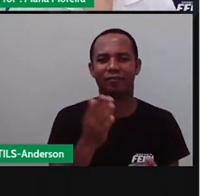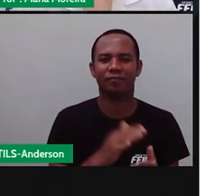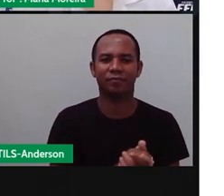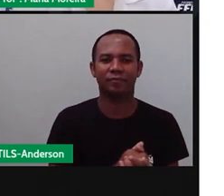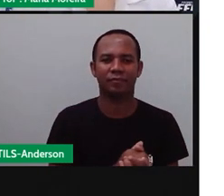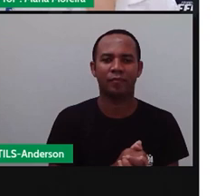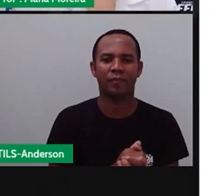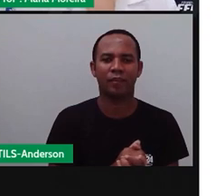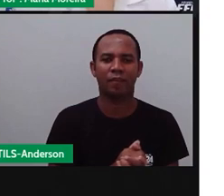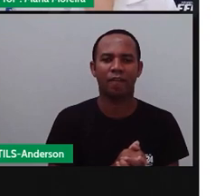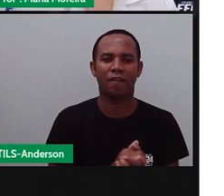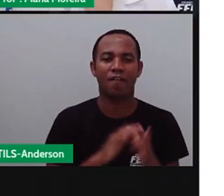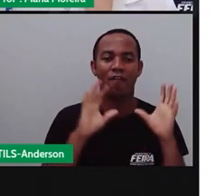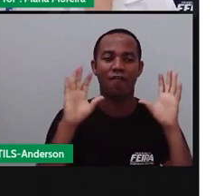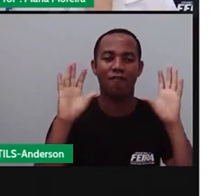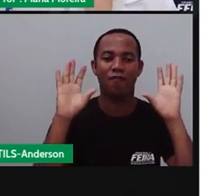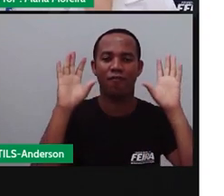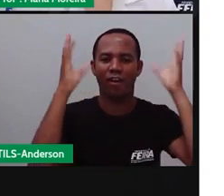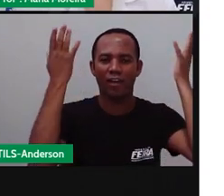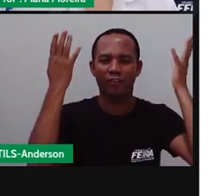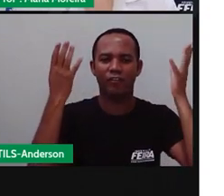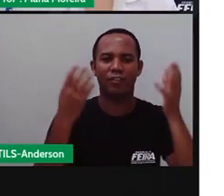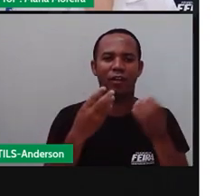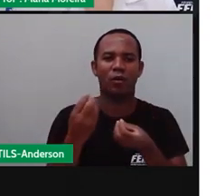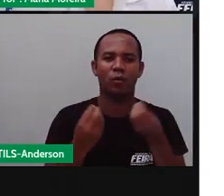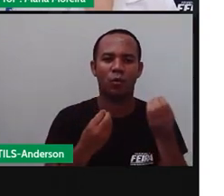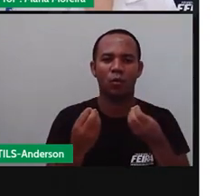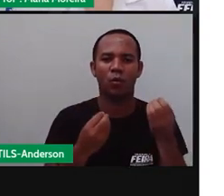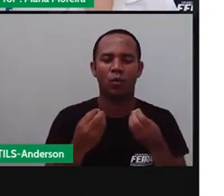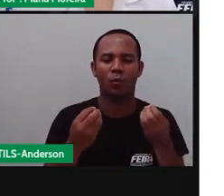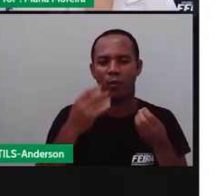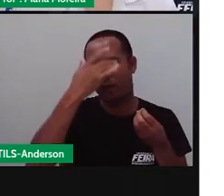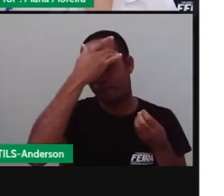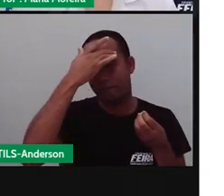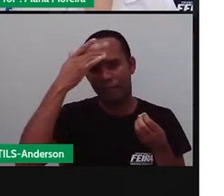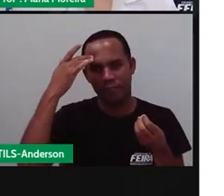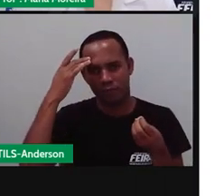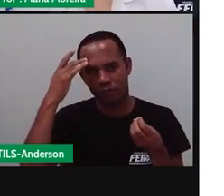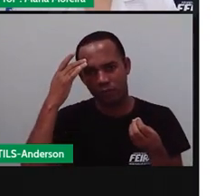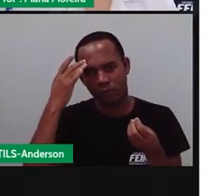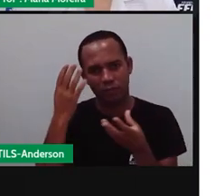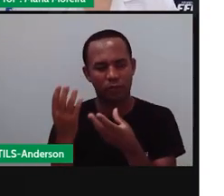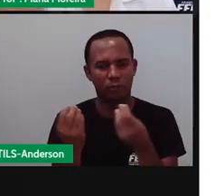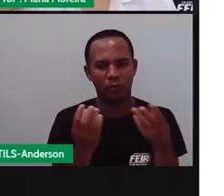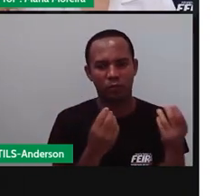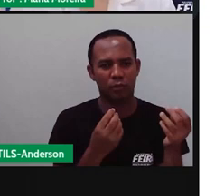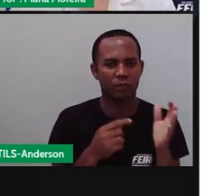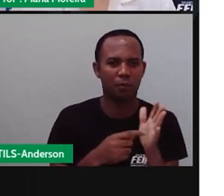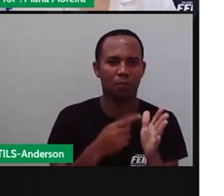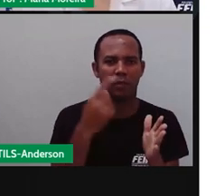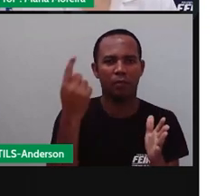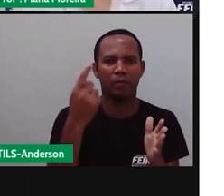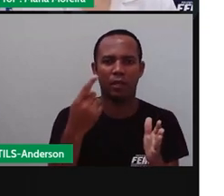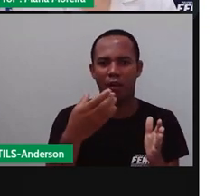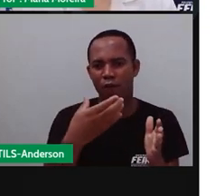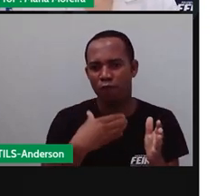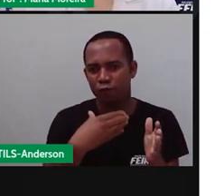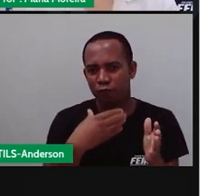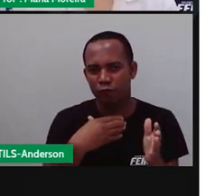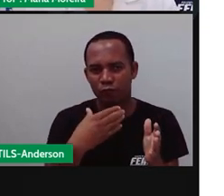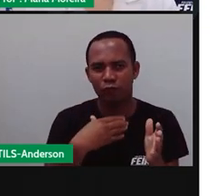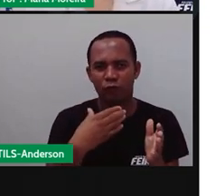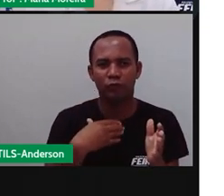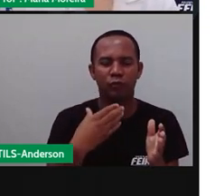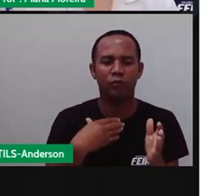Era nessa festa que o povo eleito do Senhor realizava as entregas, as primícias ou primeiros frutos a Deus. Êxodo,